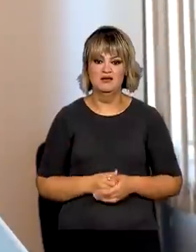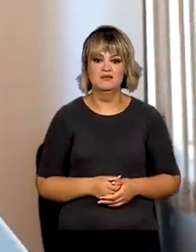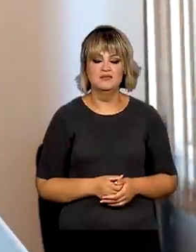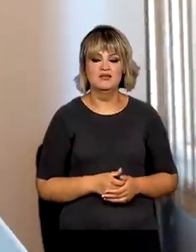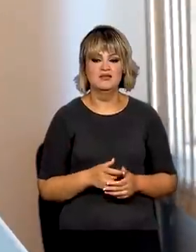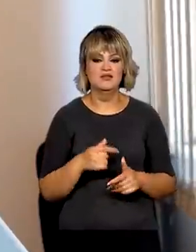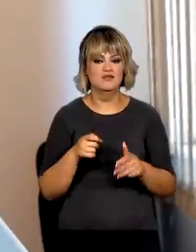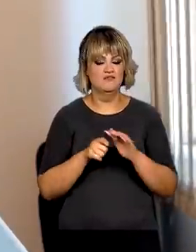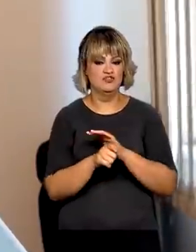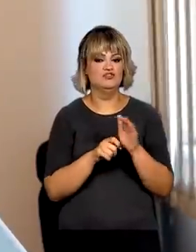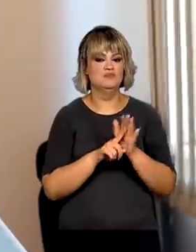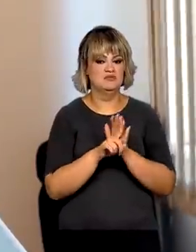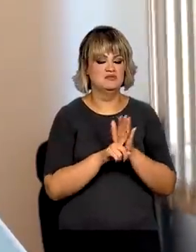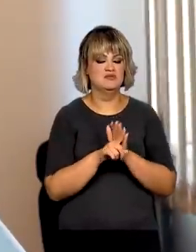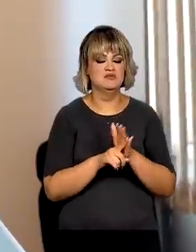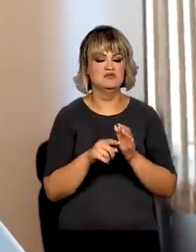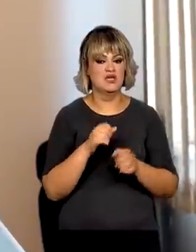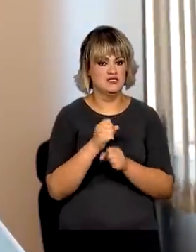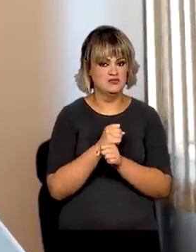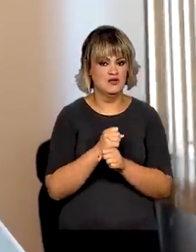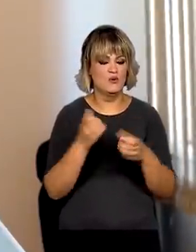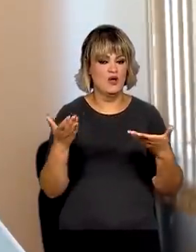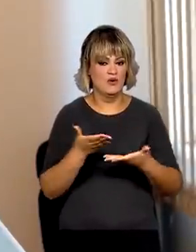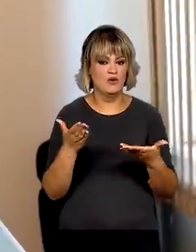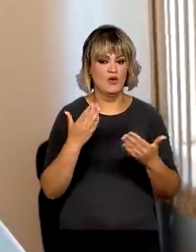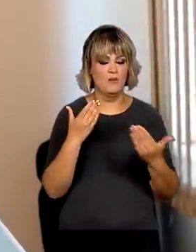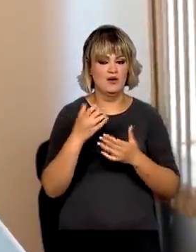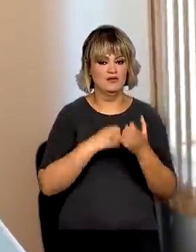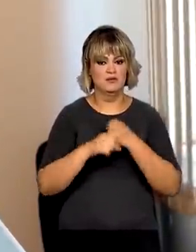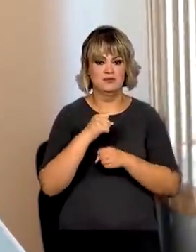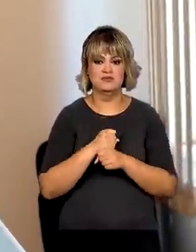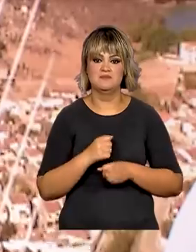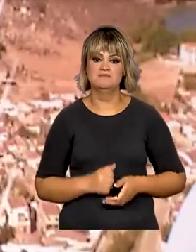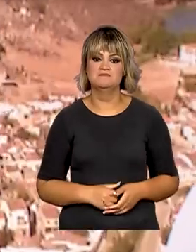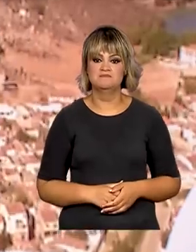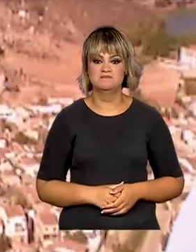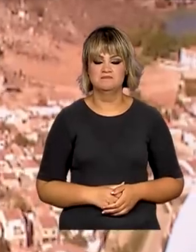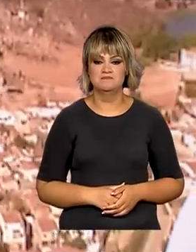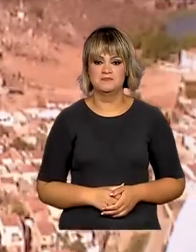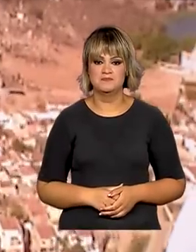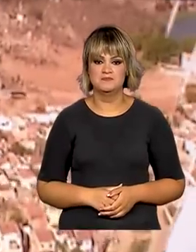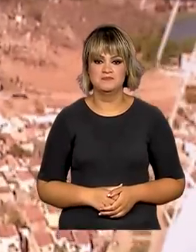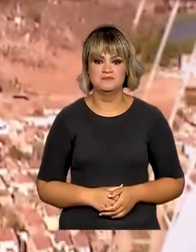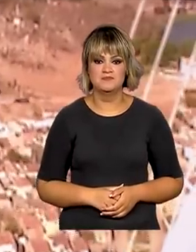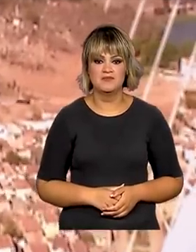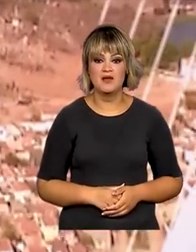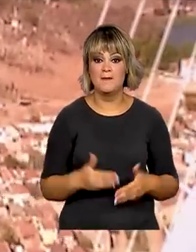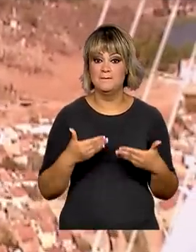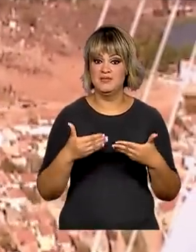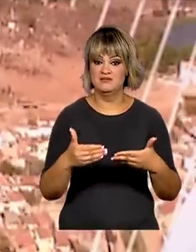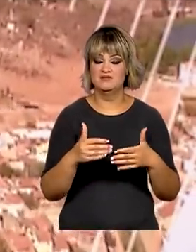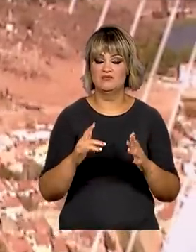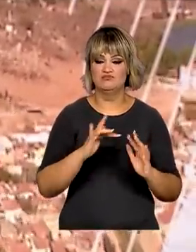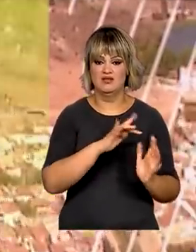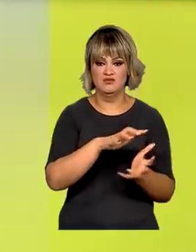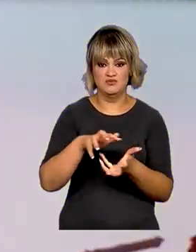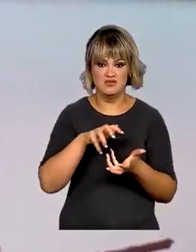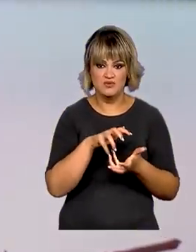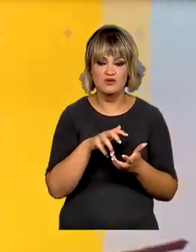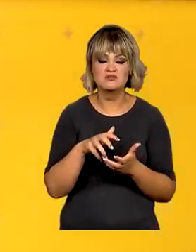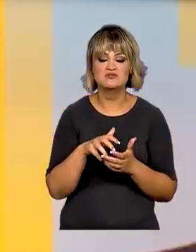desenvolvimento em 2022 em relação a 2021. O Ministério das Relações